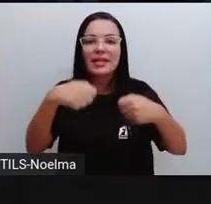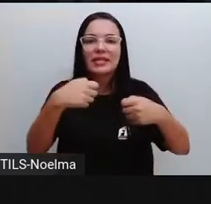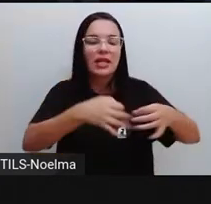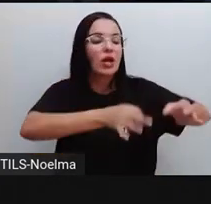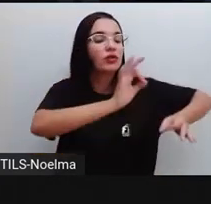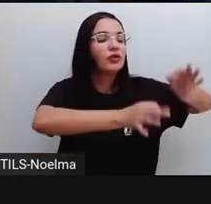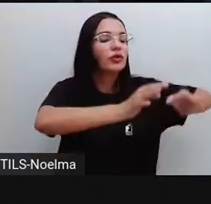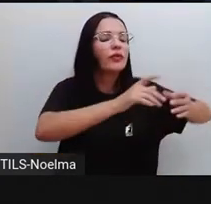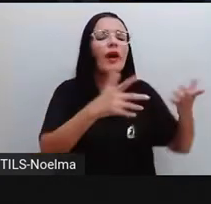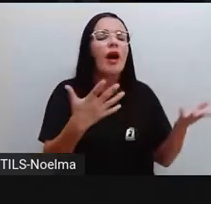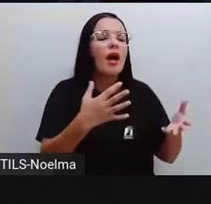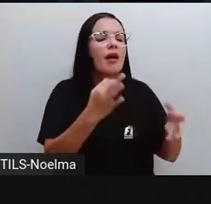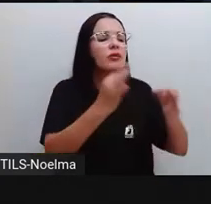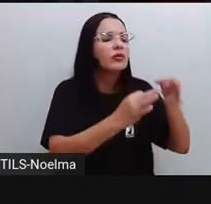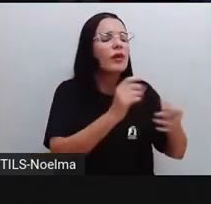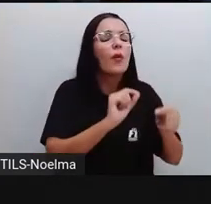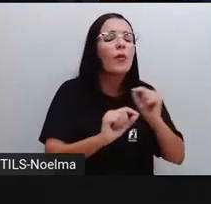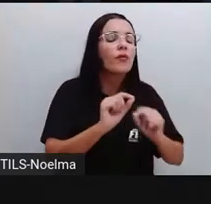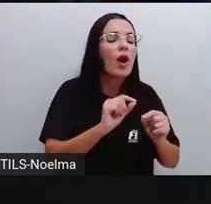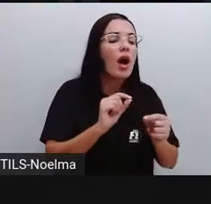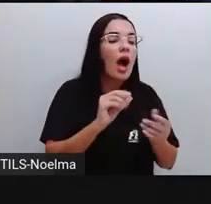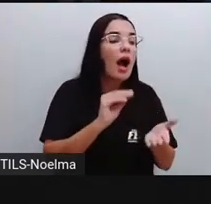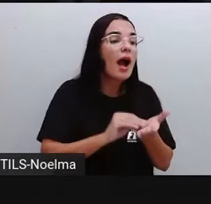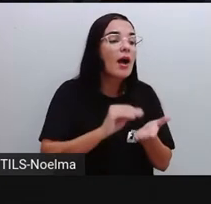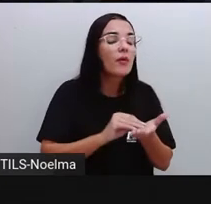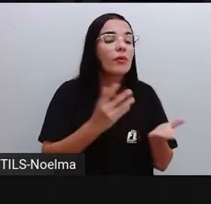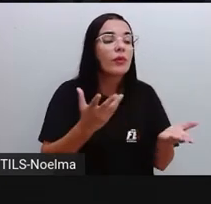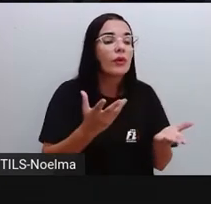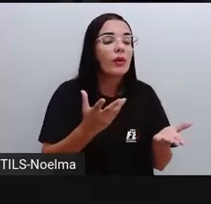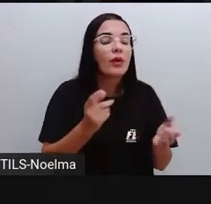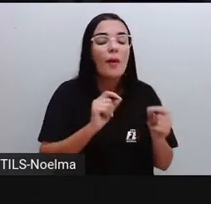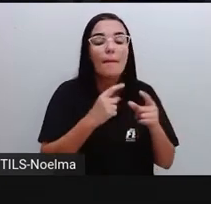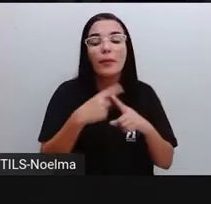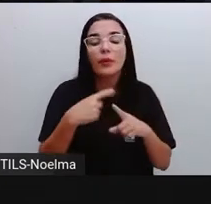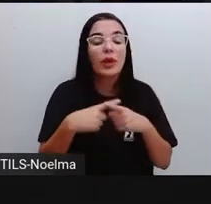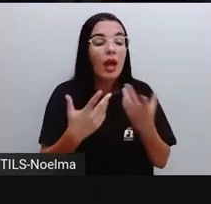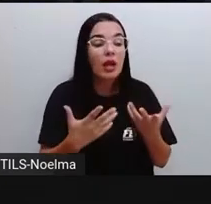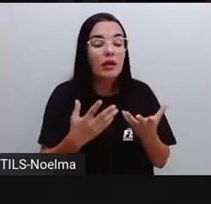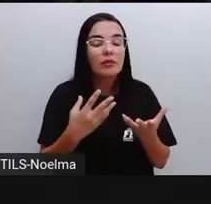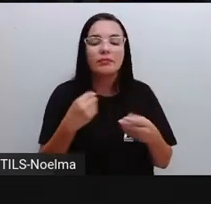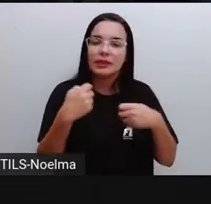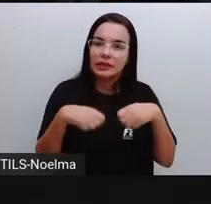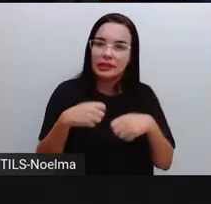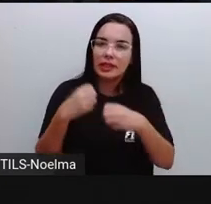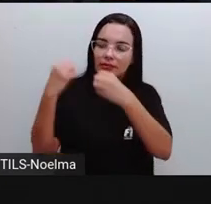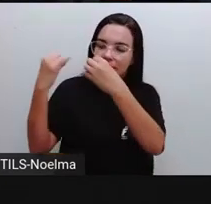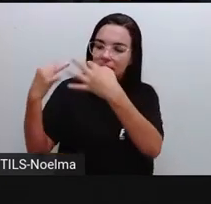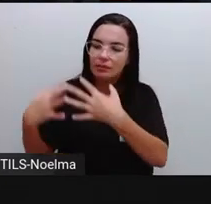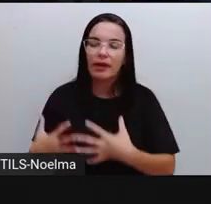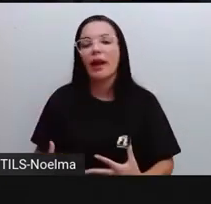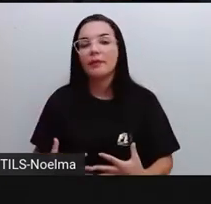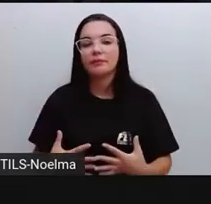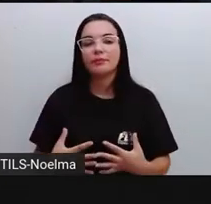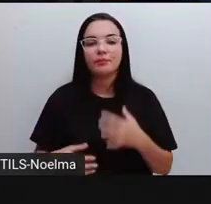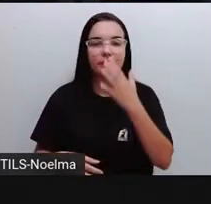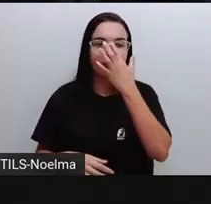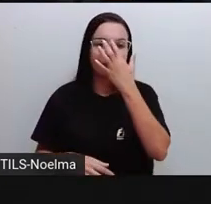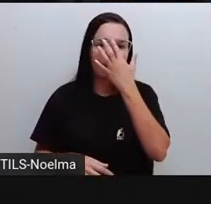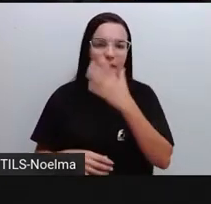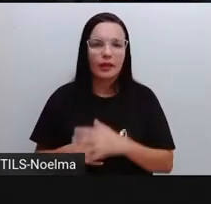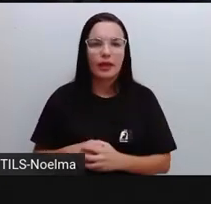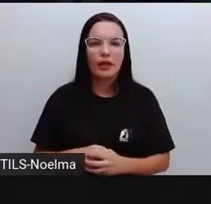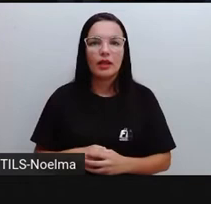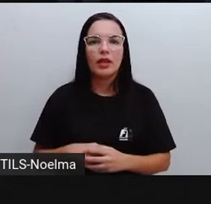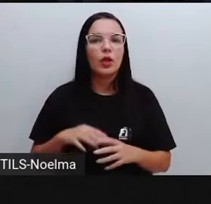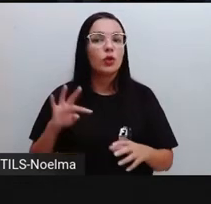né, não votar e não justificar, porque aí ele fica, né, com uma pendência junto à justiça eleitoral. Na verdade,